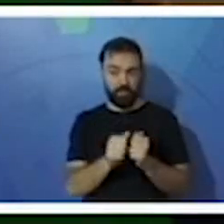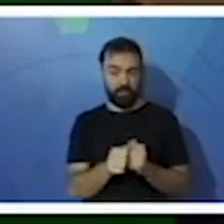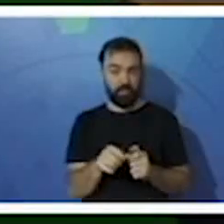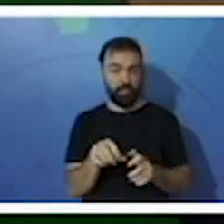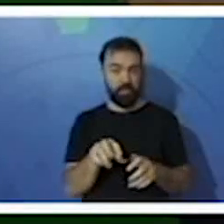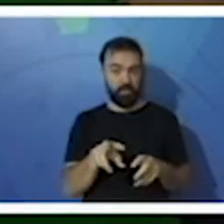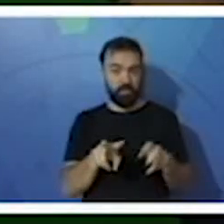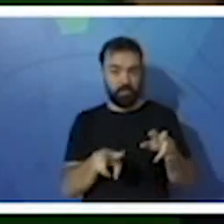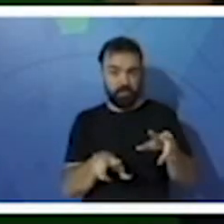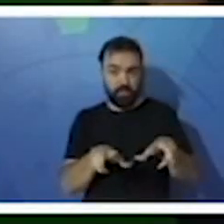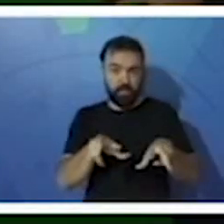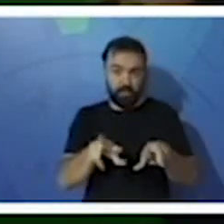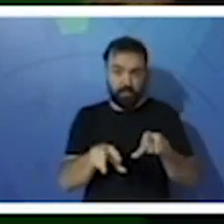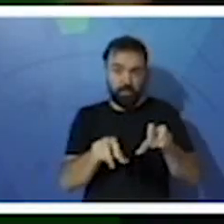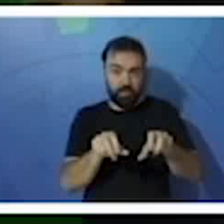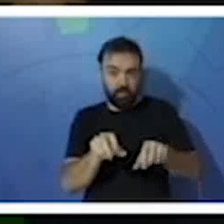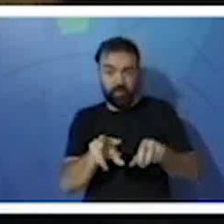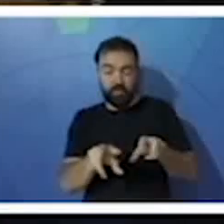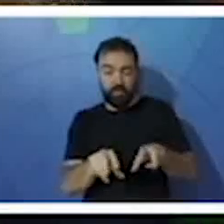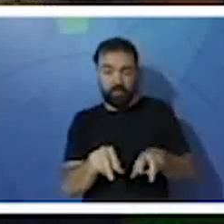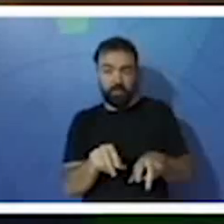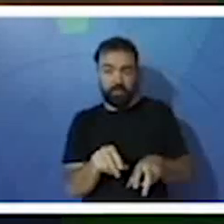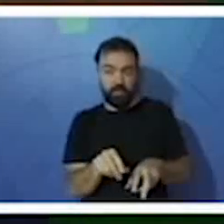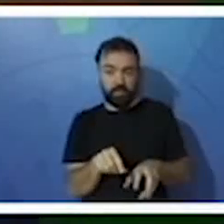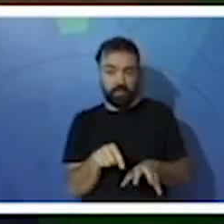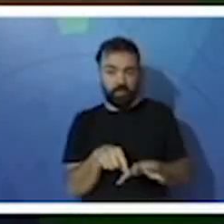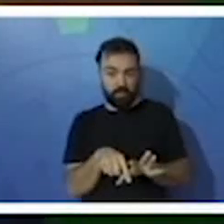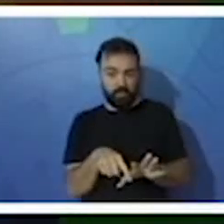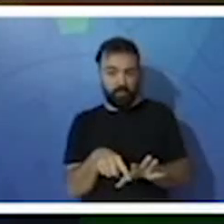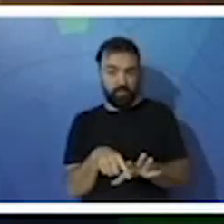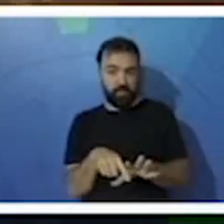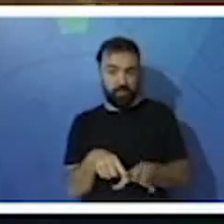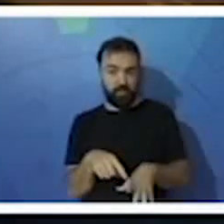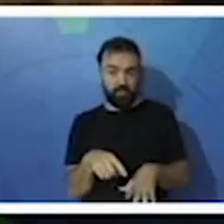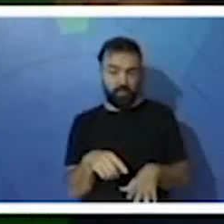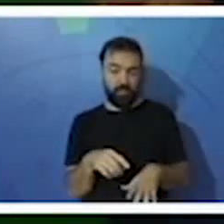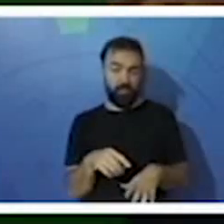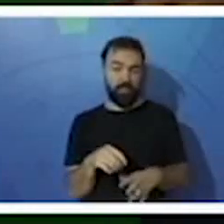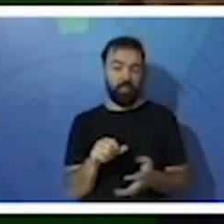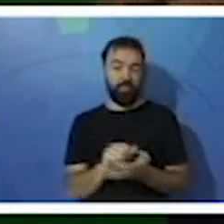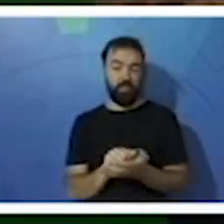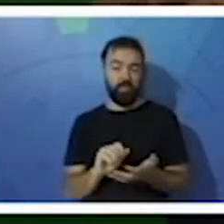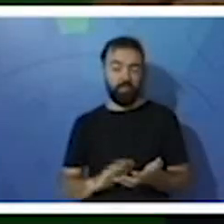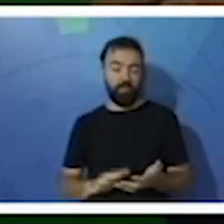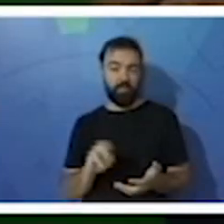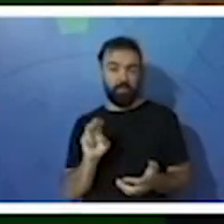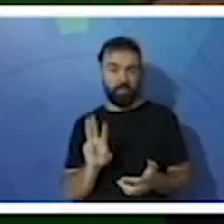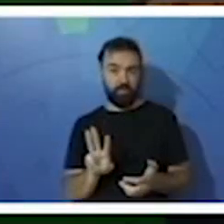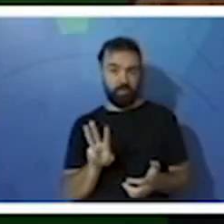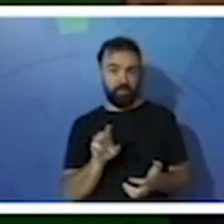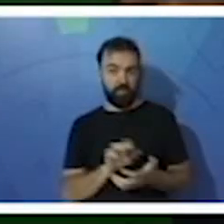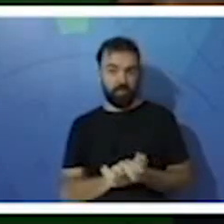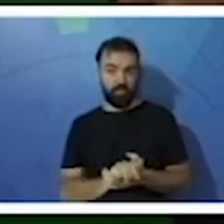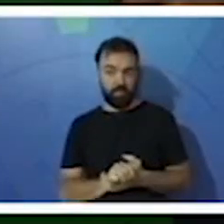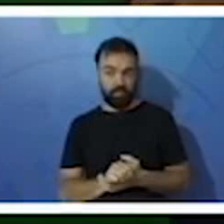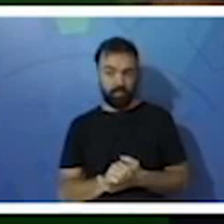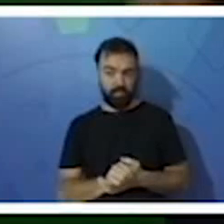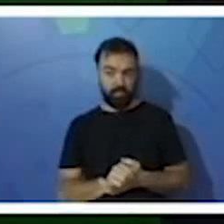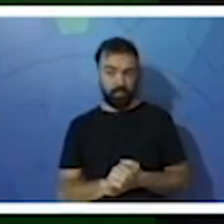pés, página 220, atividade 3, página 221 e